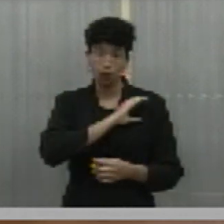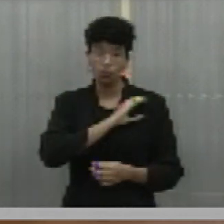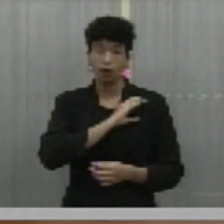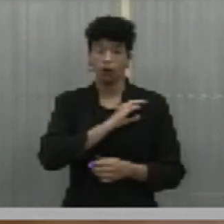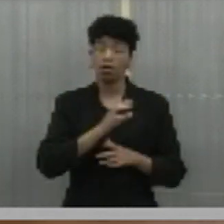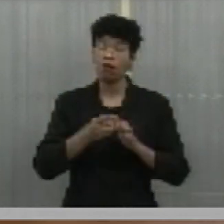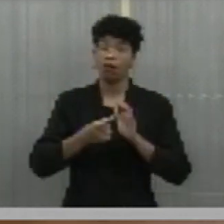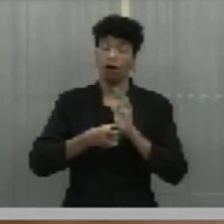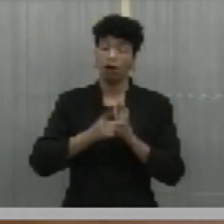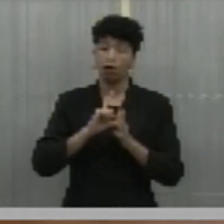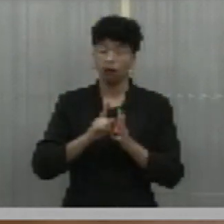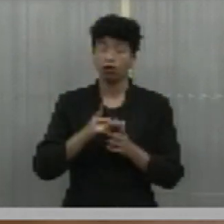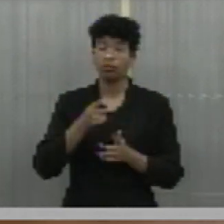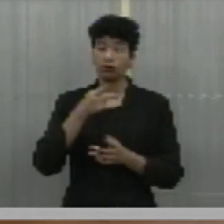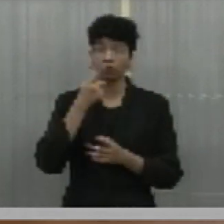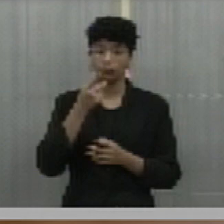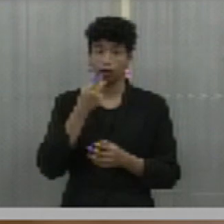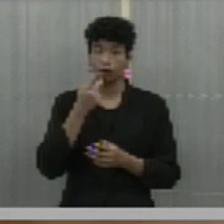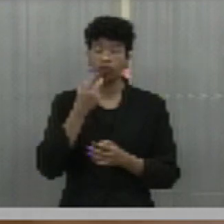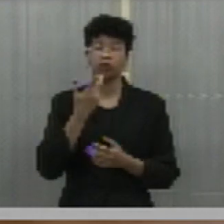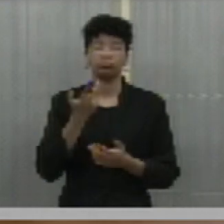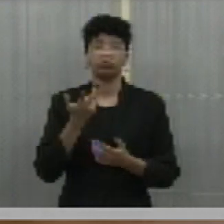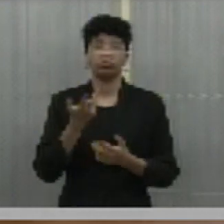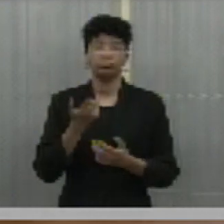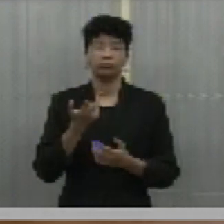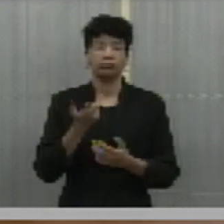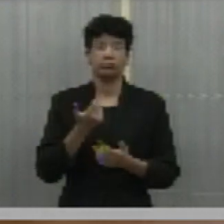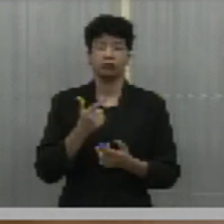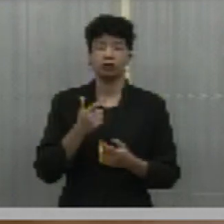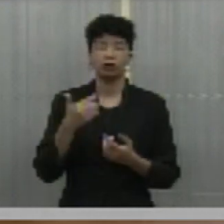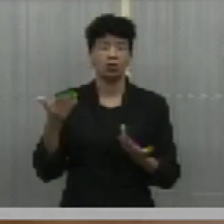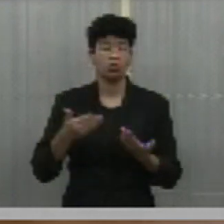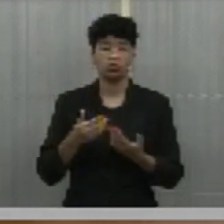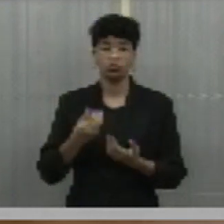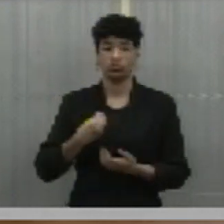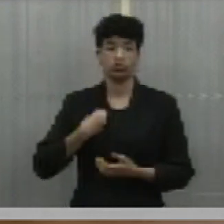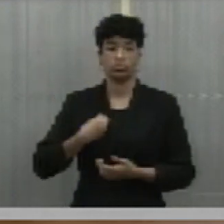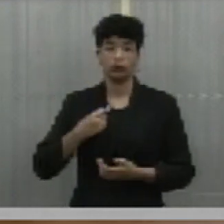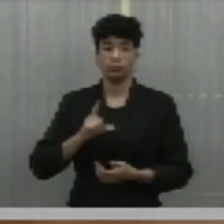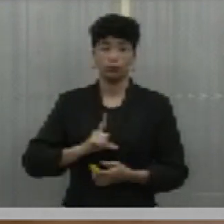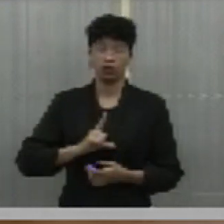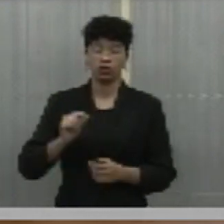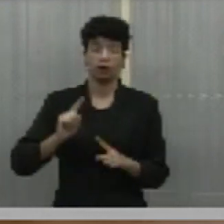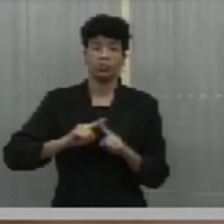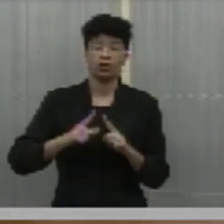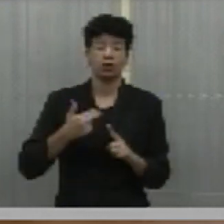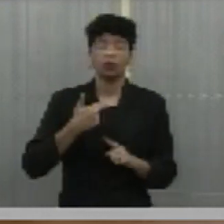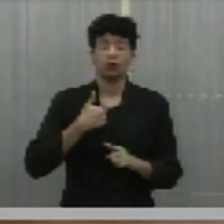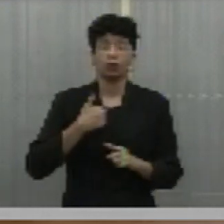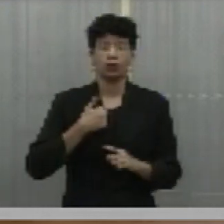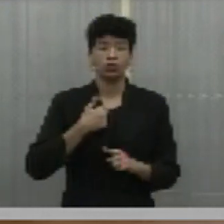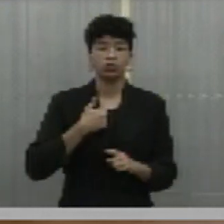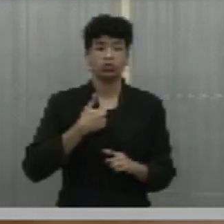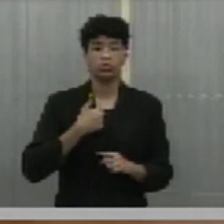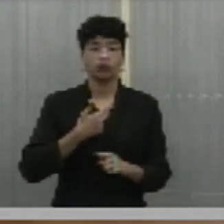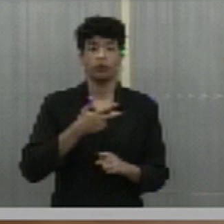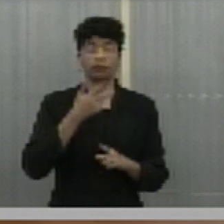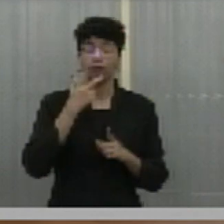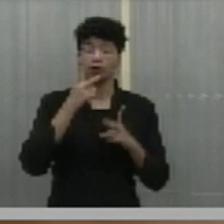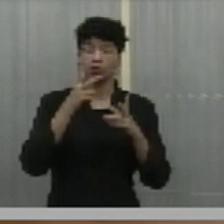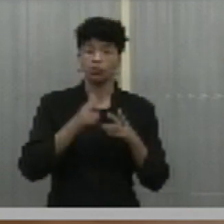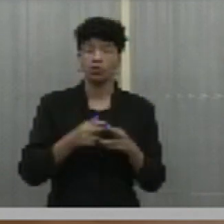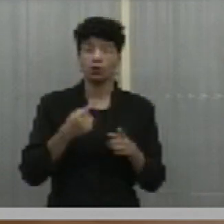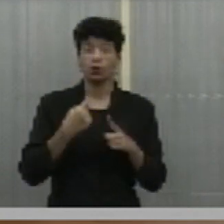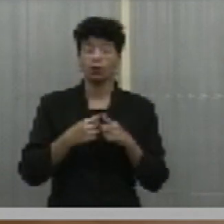antecedeu falar, infelizmente, ele não se encontra mais aqui, mas eu não poderia deixar de falar, de que